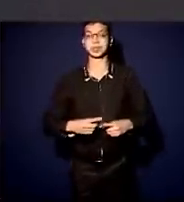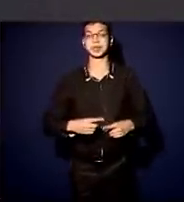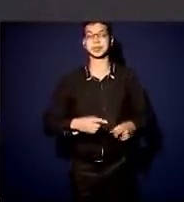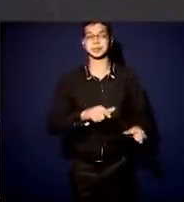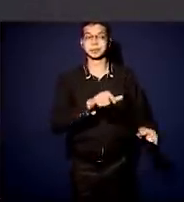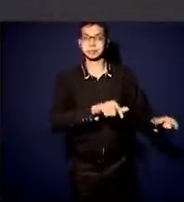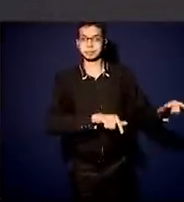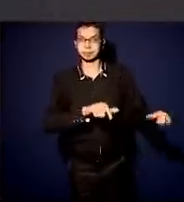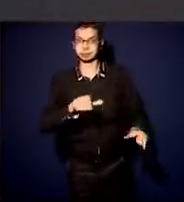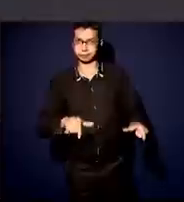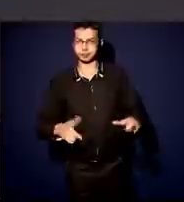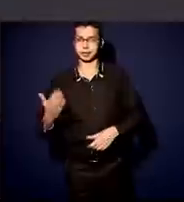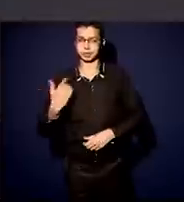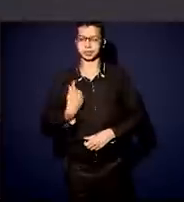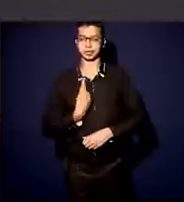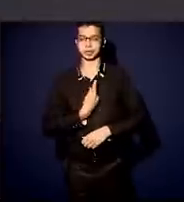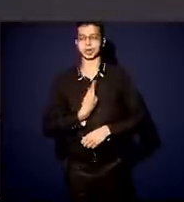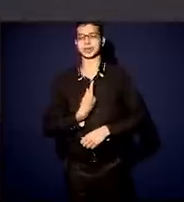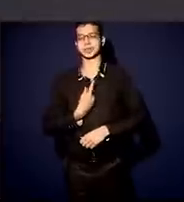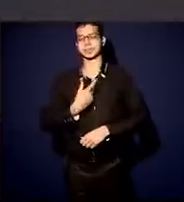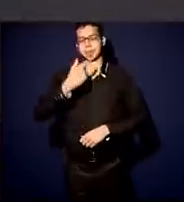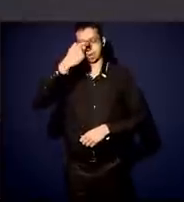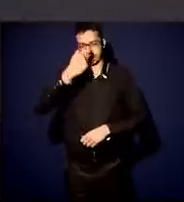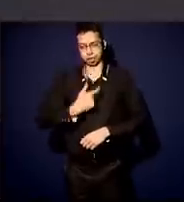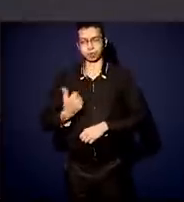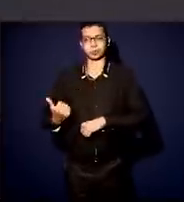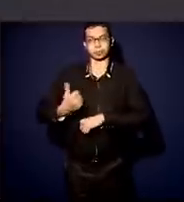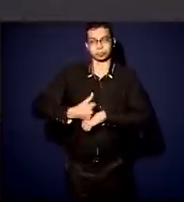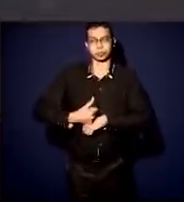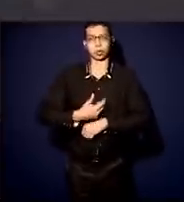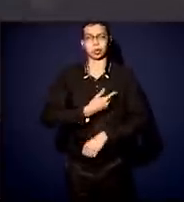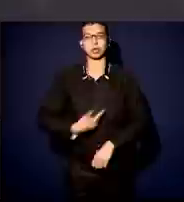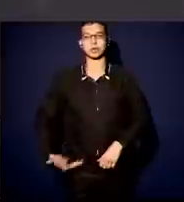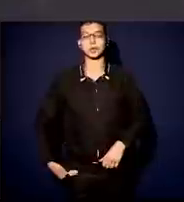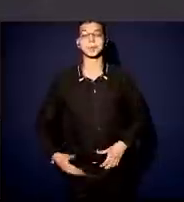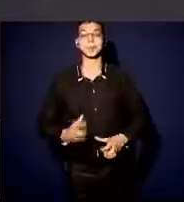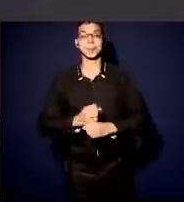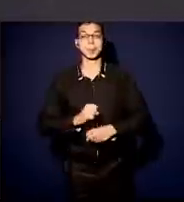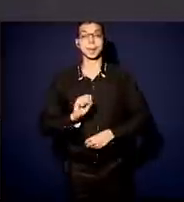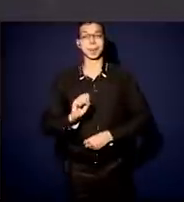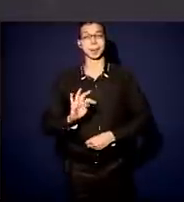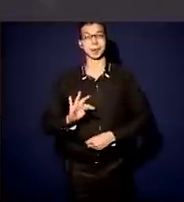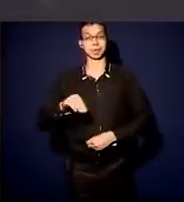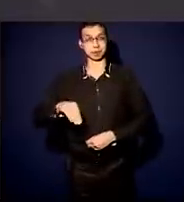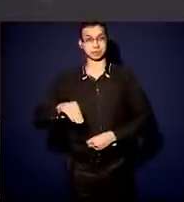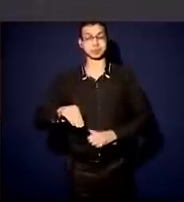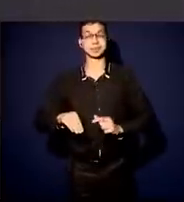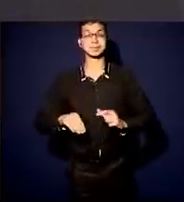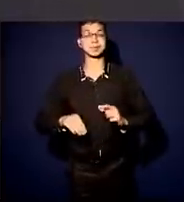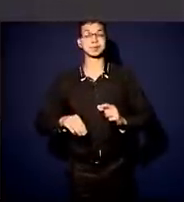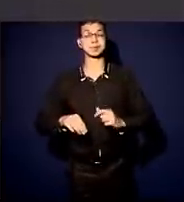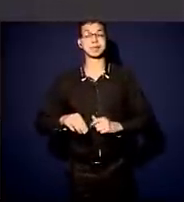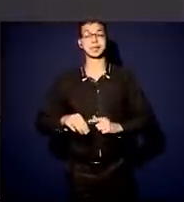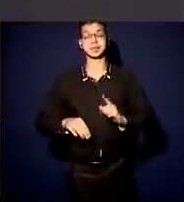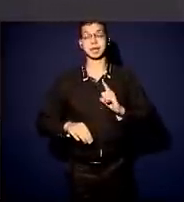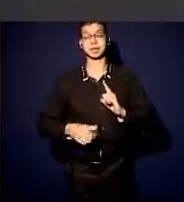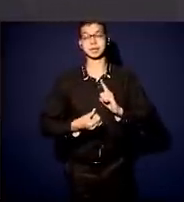quando nós assumimos o governo lá, pelos cálculos da STN, eram 62%, se não me engano,